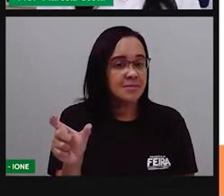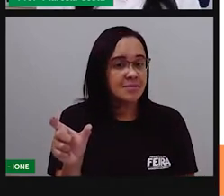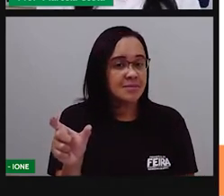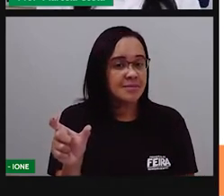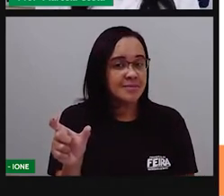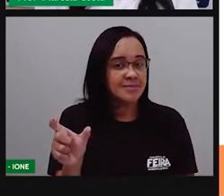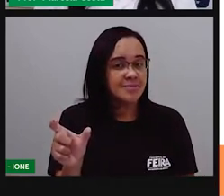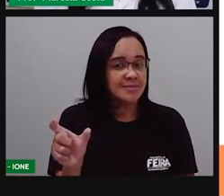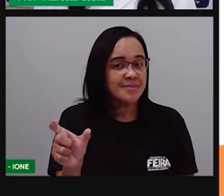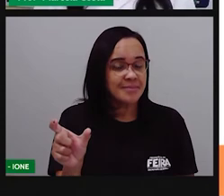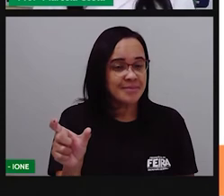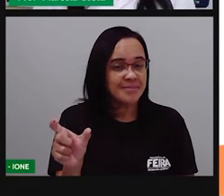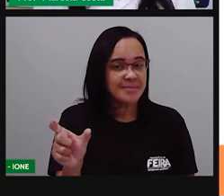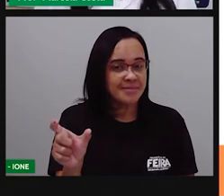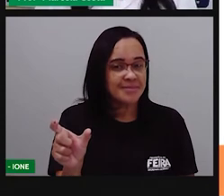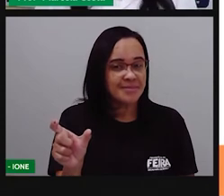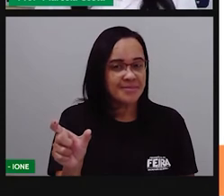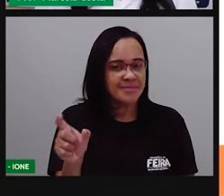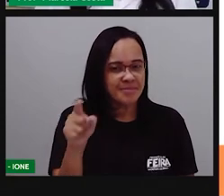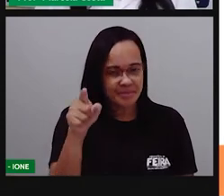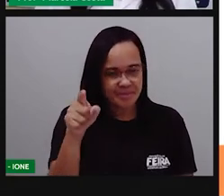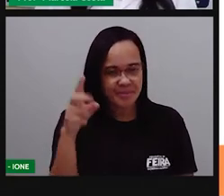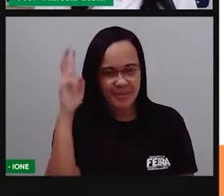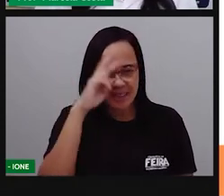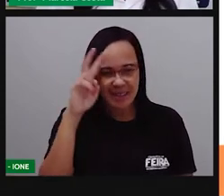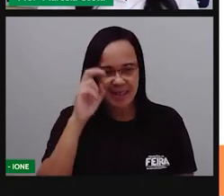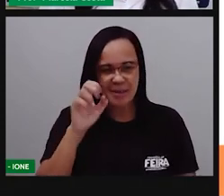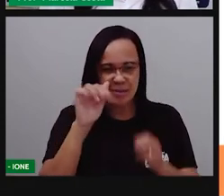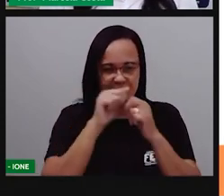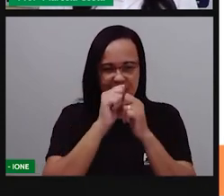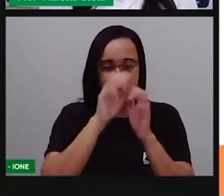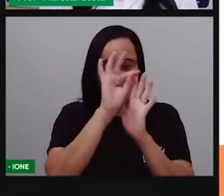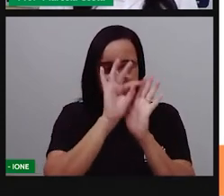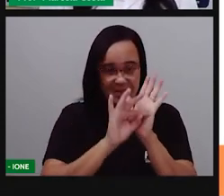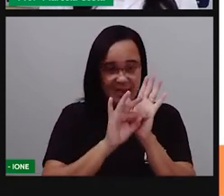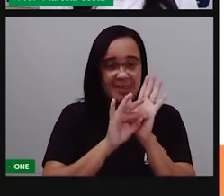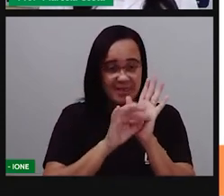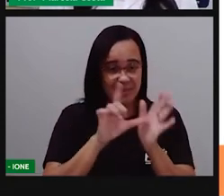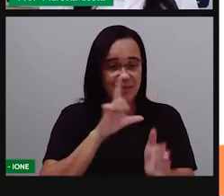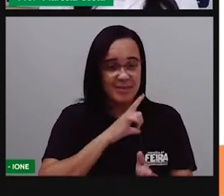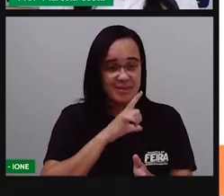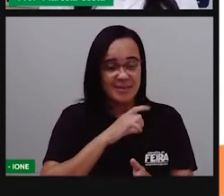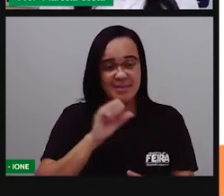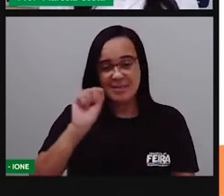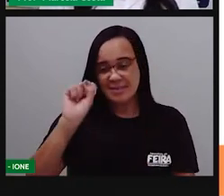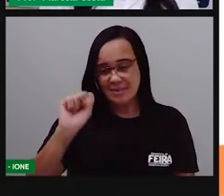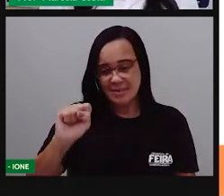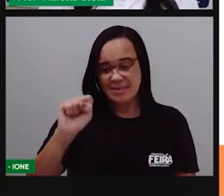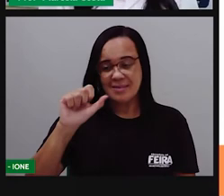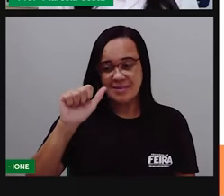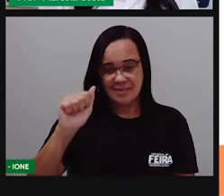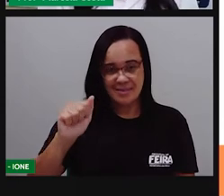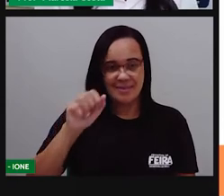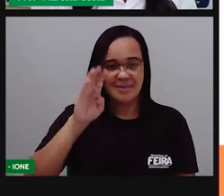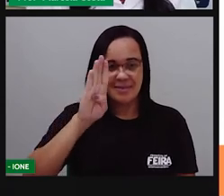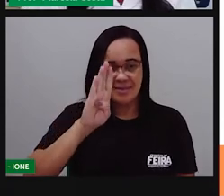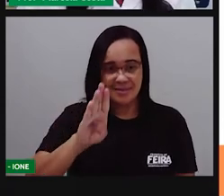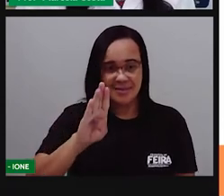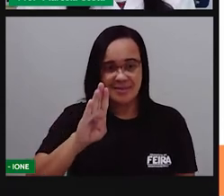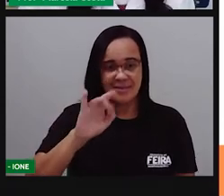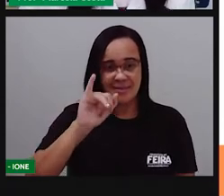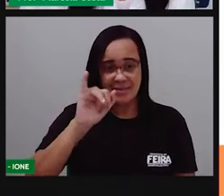Essa palavra estava no último trava-língua que a gente lê. É o sábio.